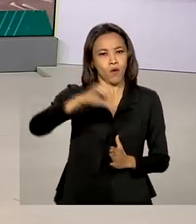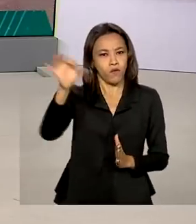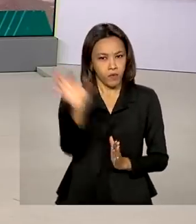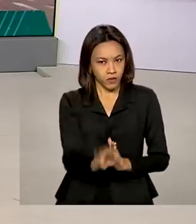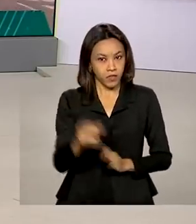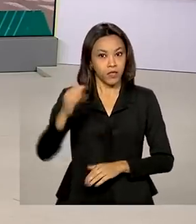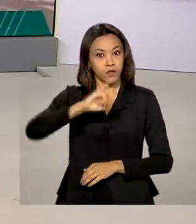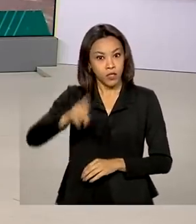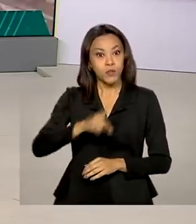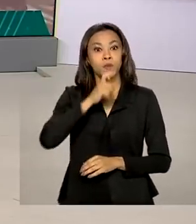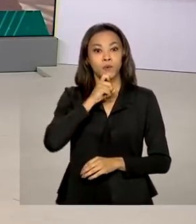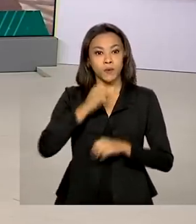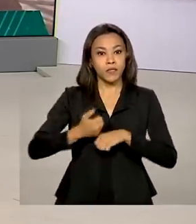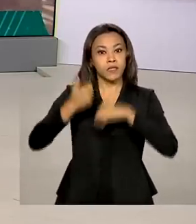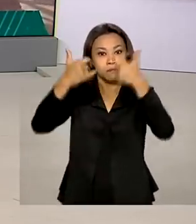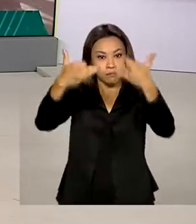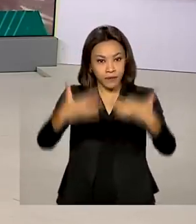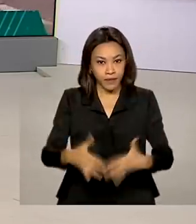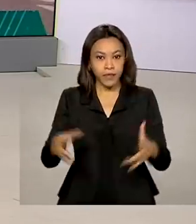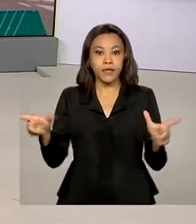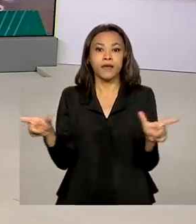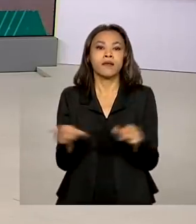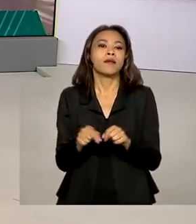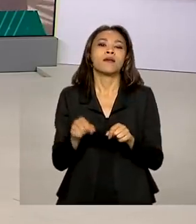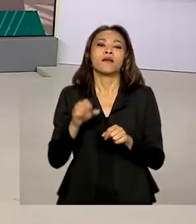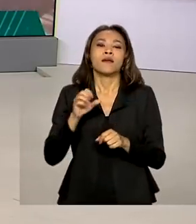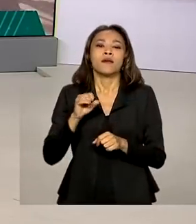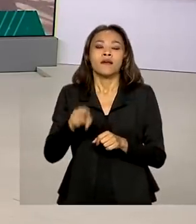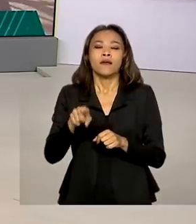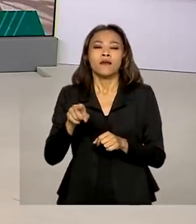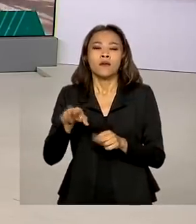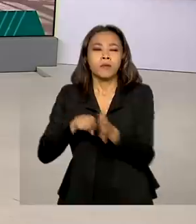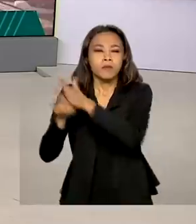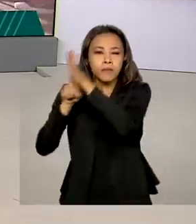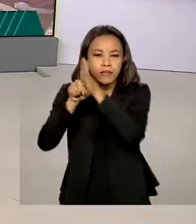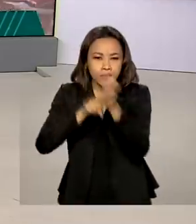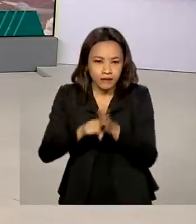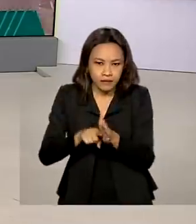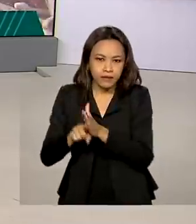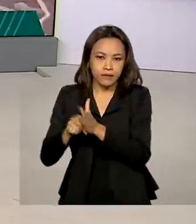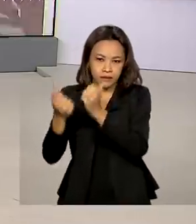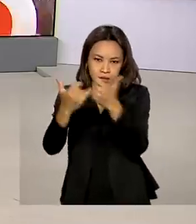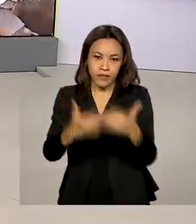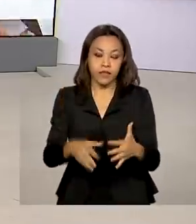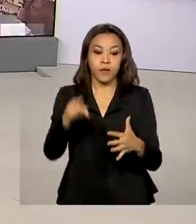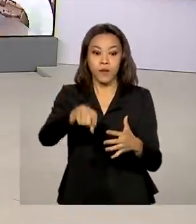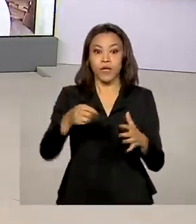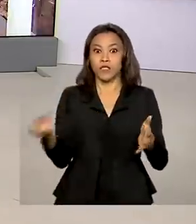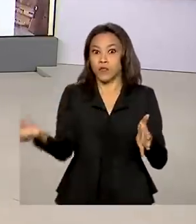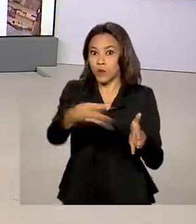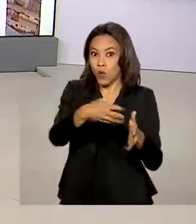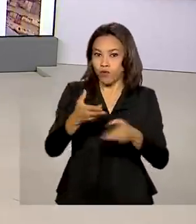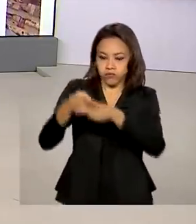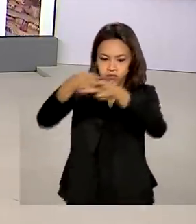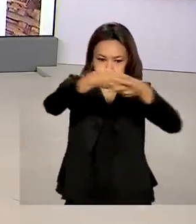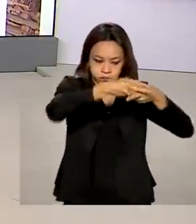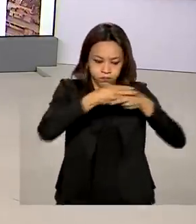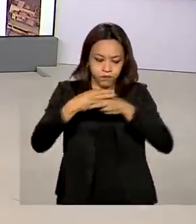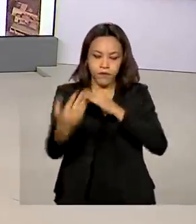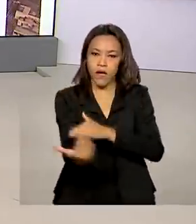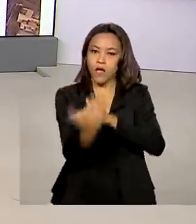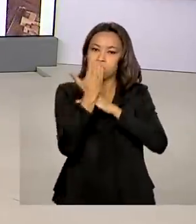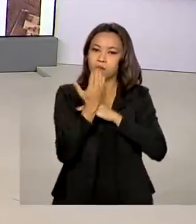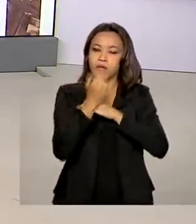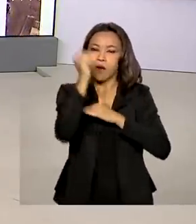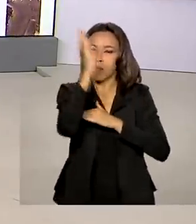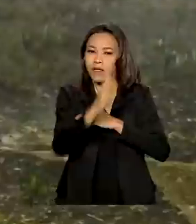segundo a estimativa do Instituto Nacional de Pesquisas Espaciais. Um novo satélite, o Amazônia 1, vai ajudar o Brasil a monitorar